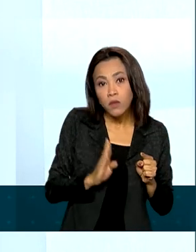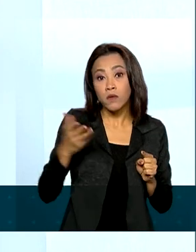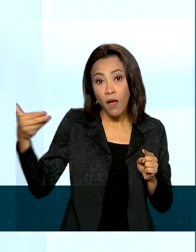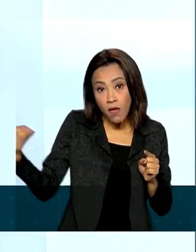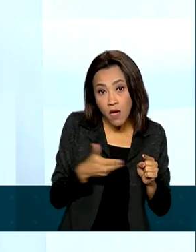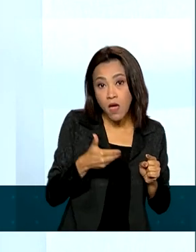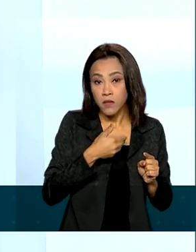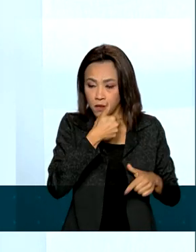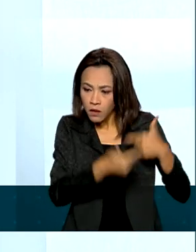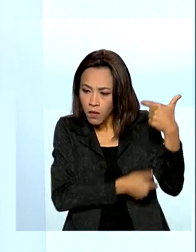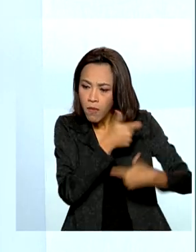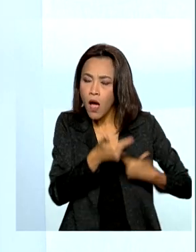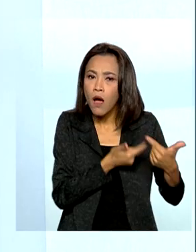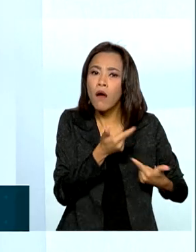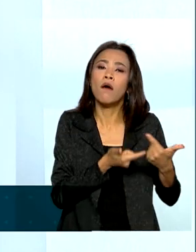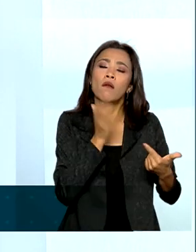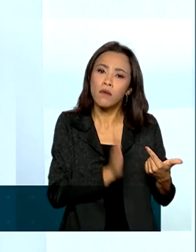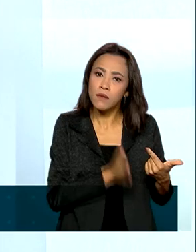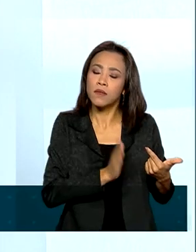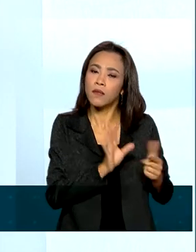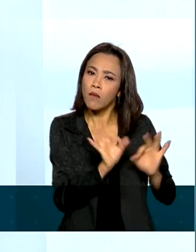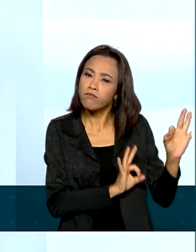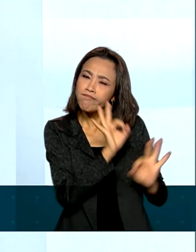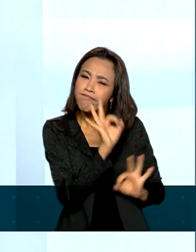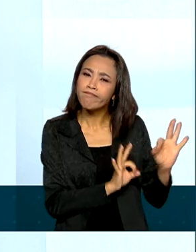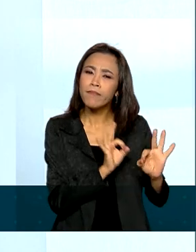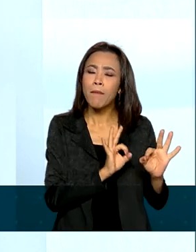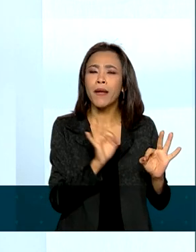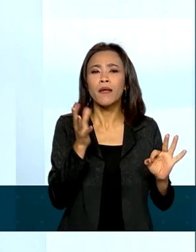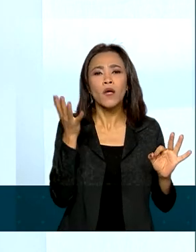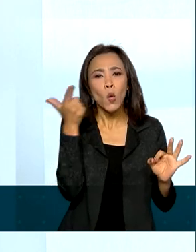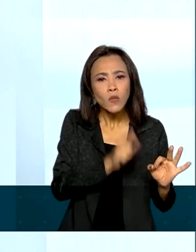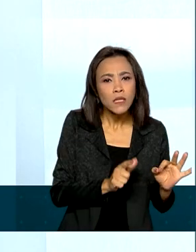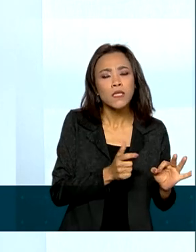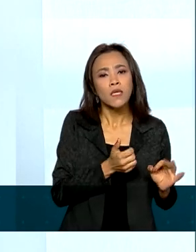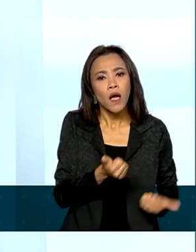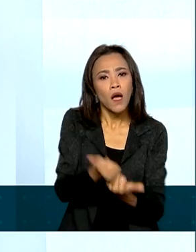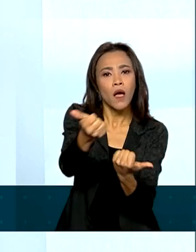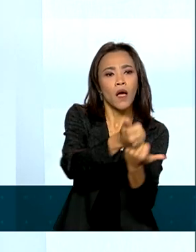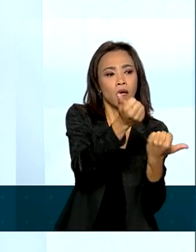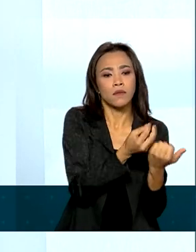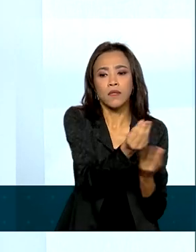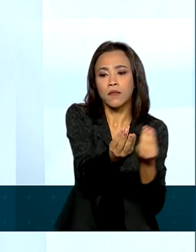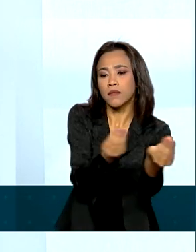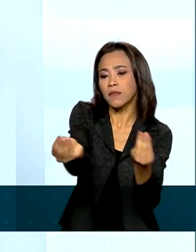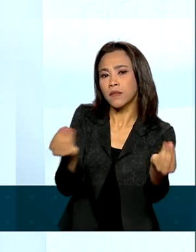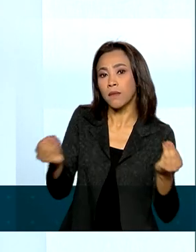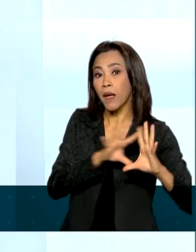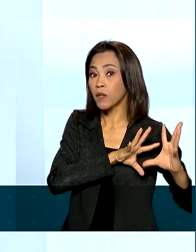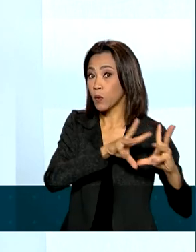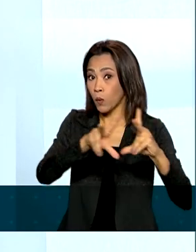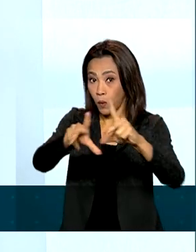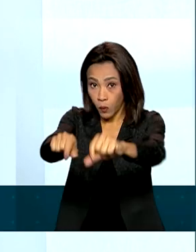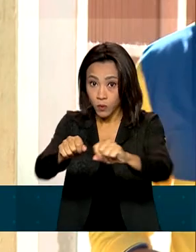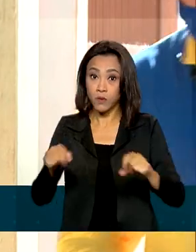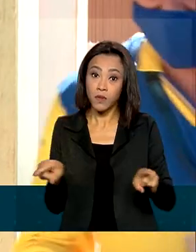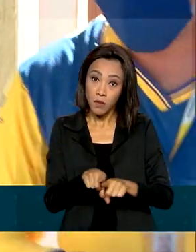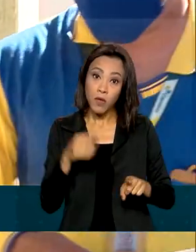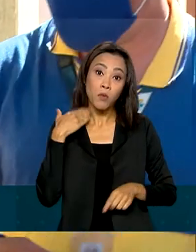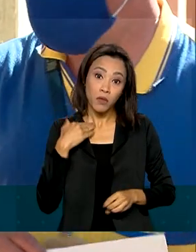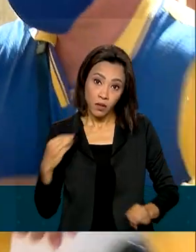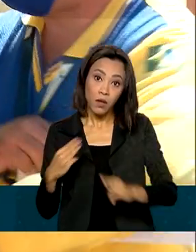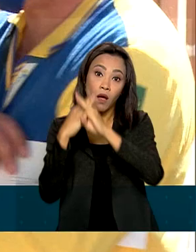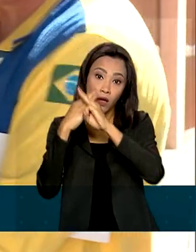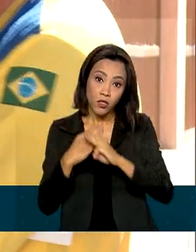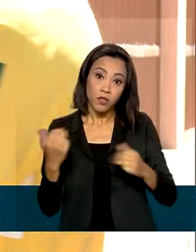dimensionada para que possa atender a todos os clientes e também a Caixa Econômica Federal neste caso. O